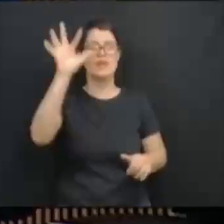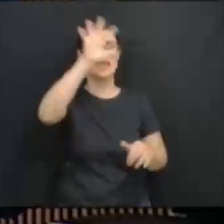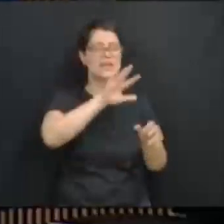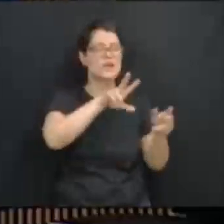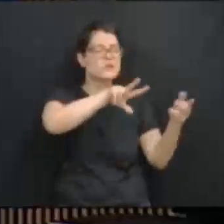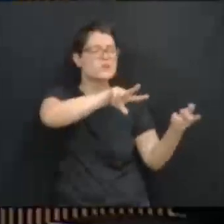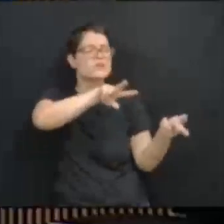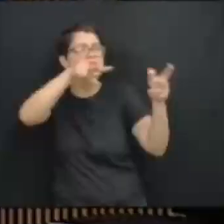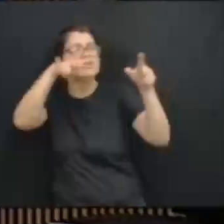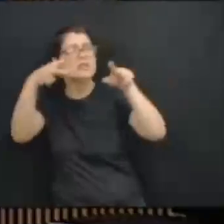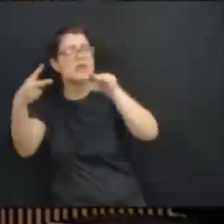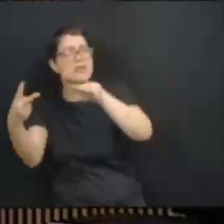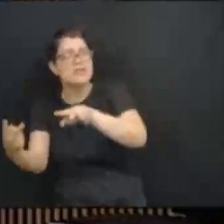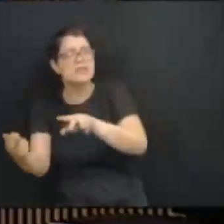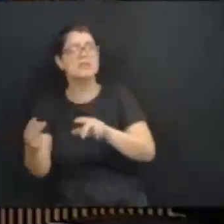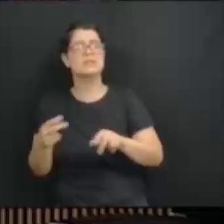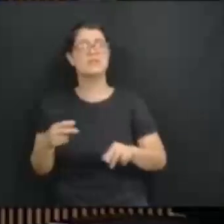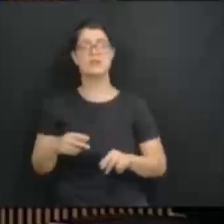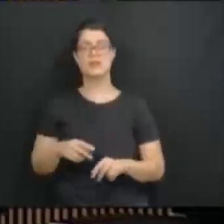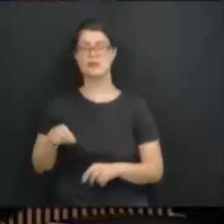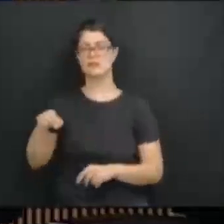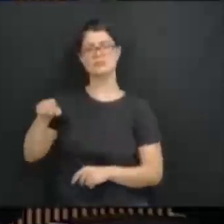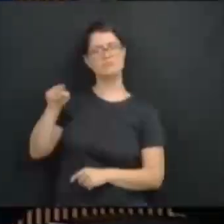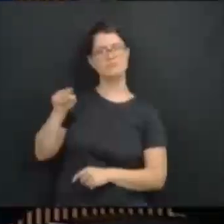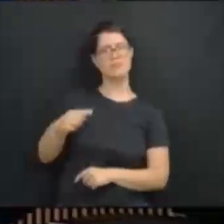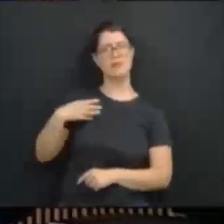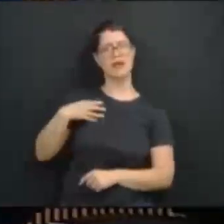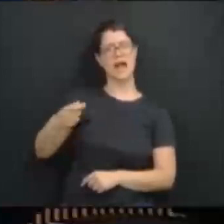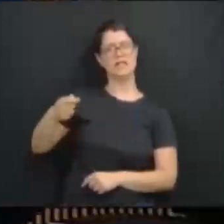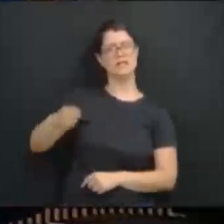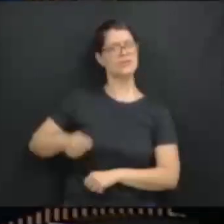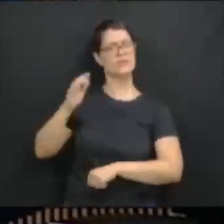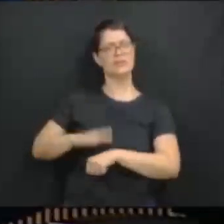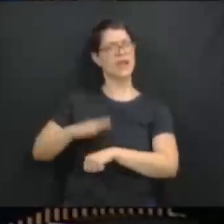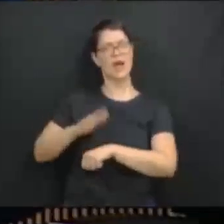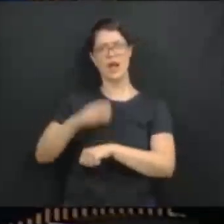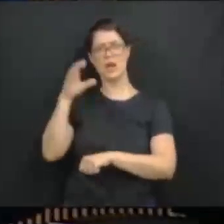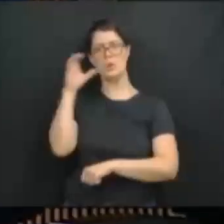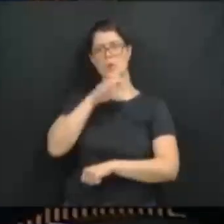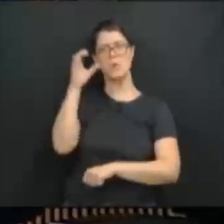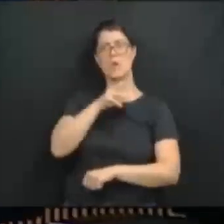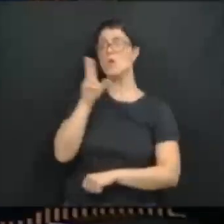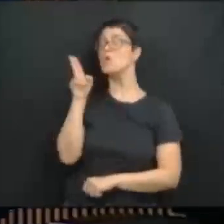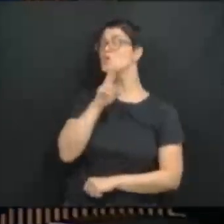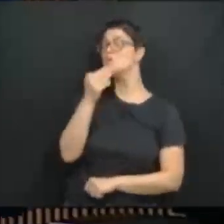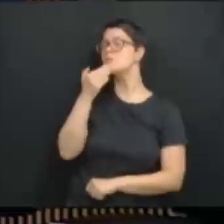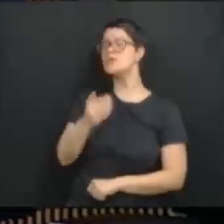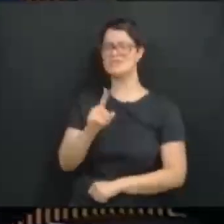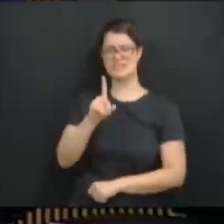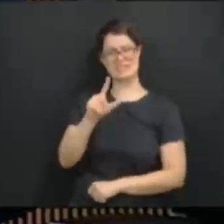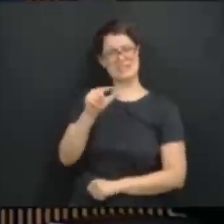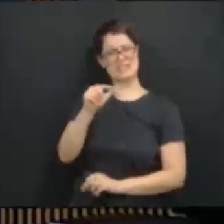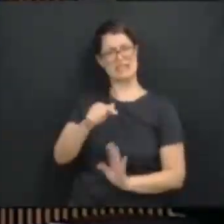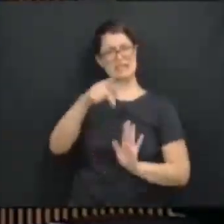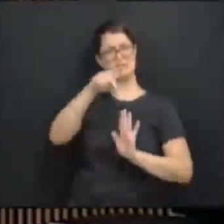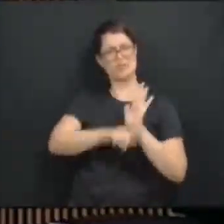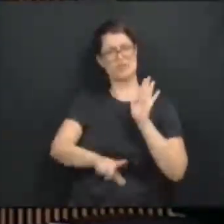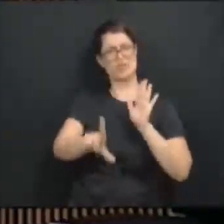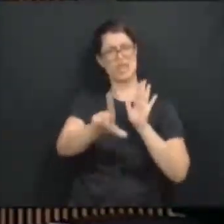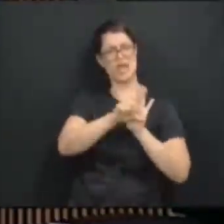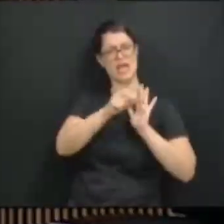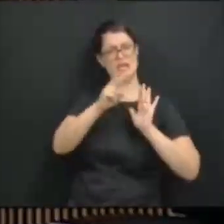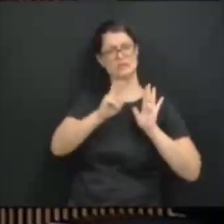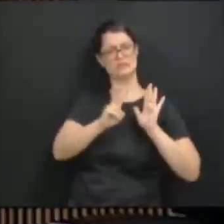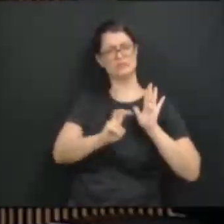vem em regime de urgência 17 projetos de lei, falando de várias coisas. O deputado